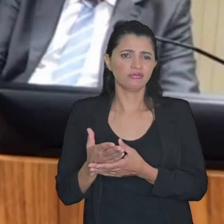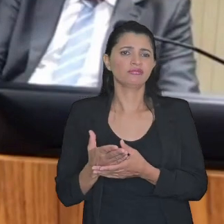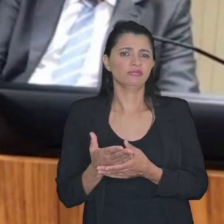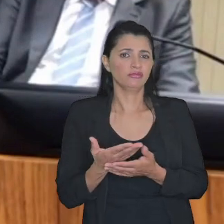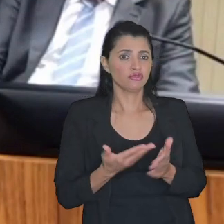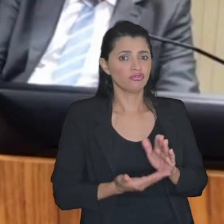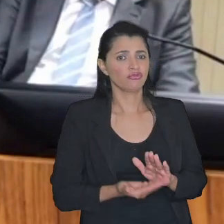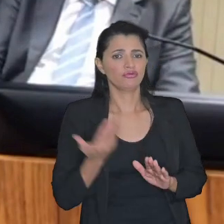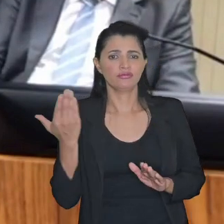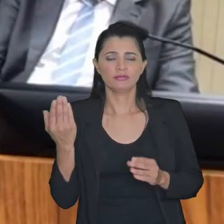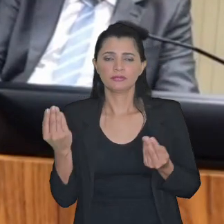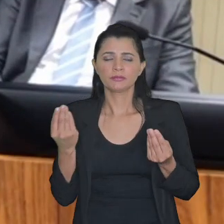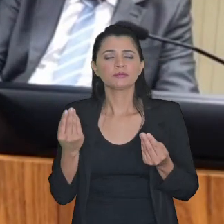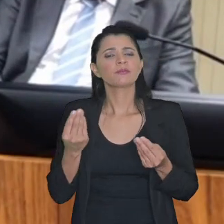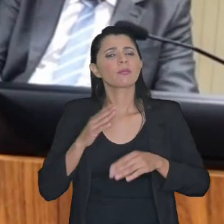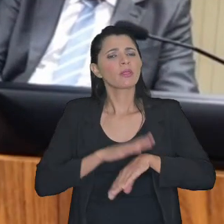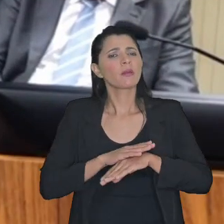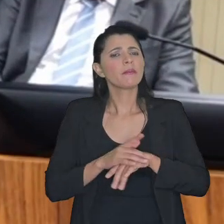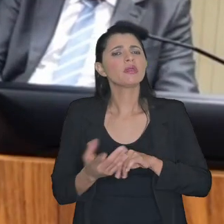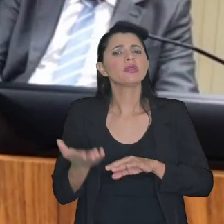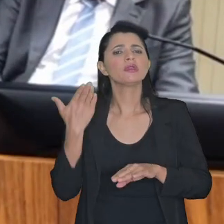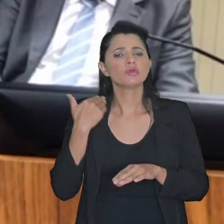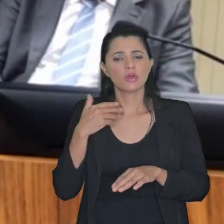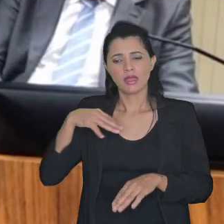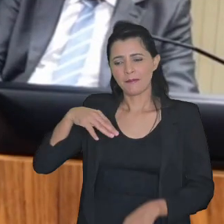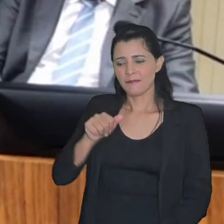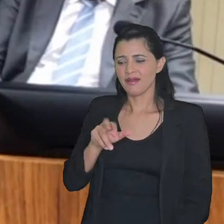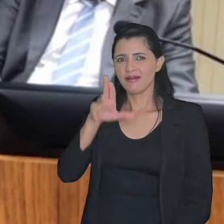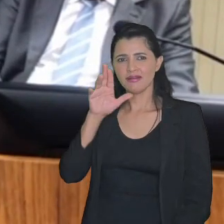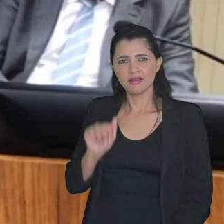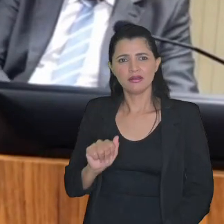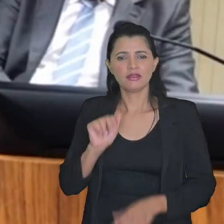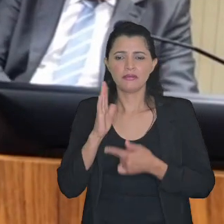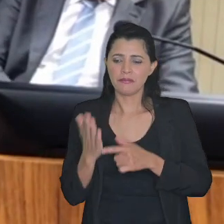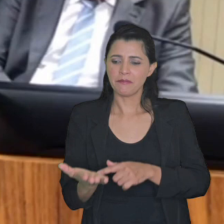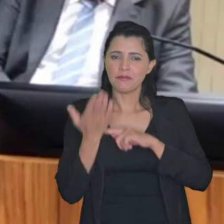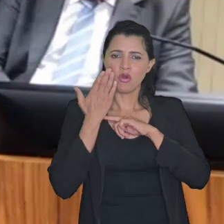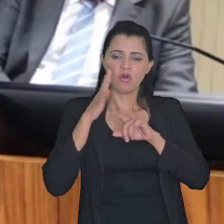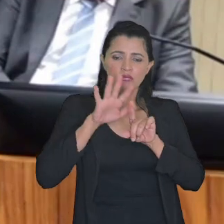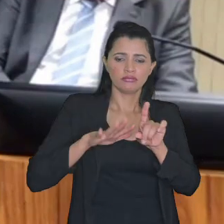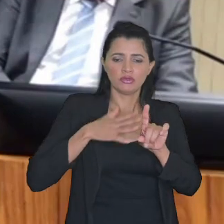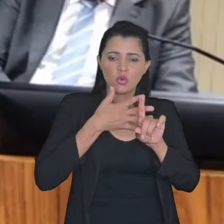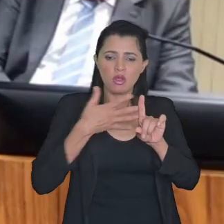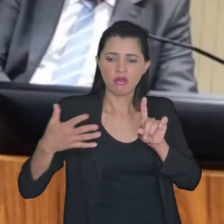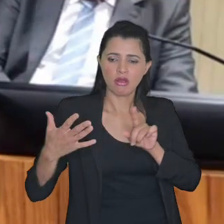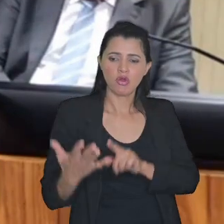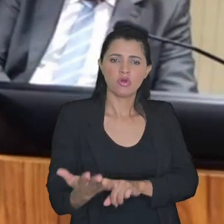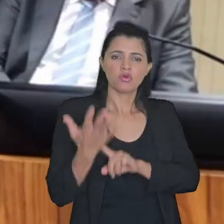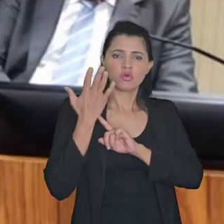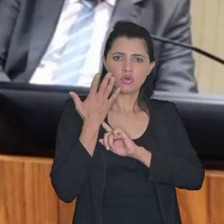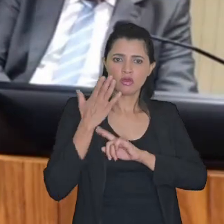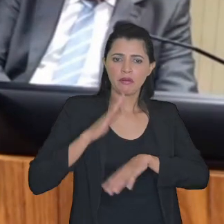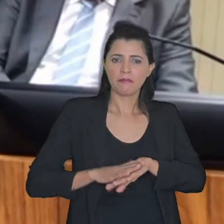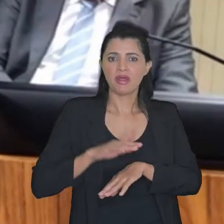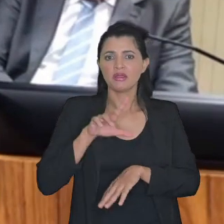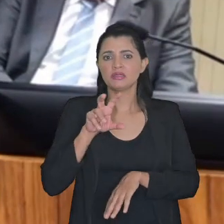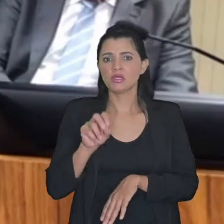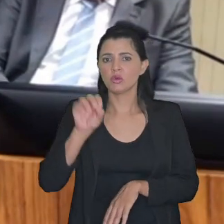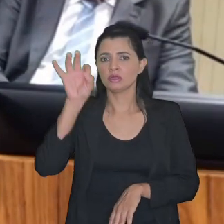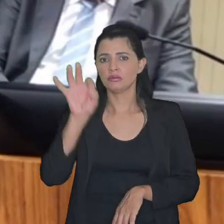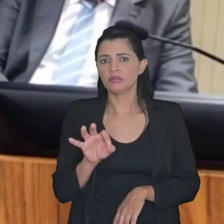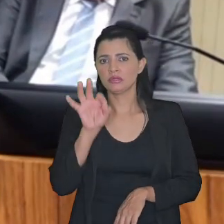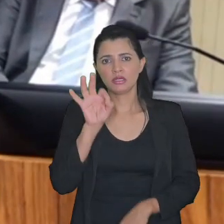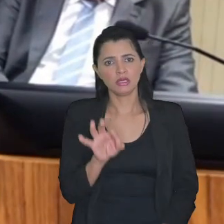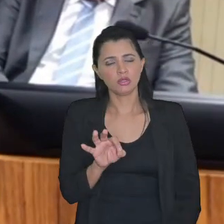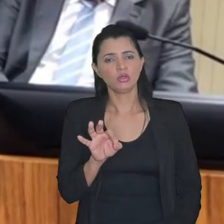quando a doutora Mariana nos apresenta um quadro em que mais de 50